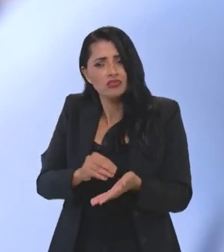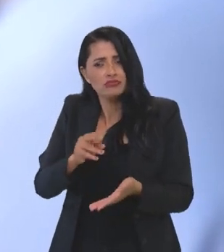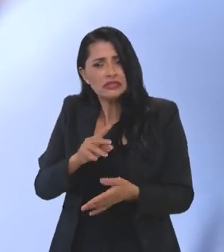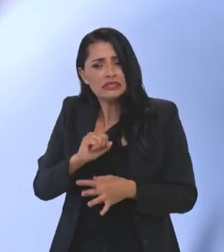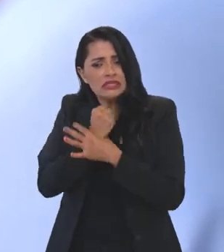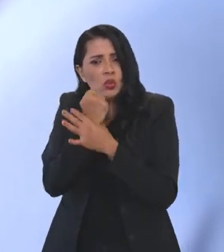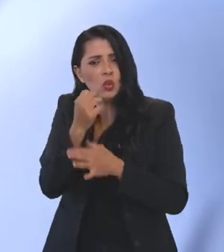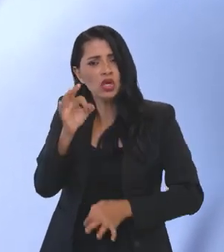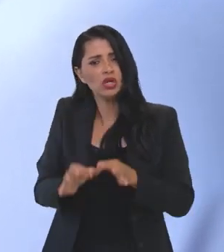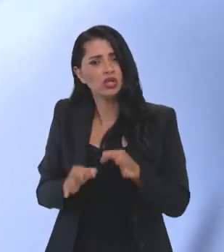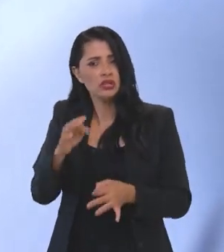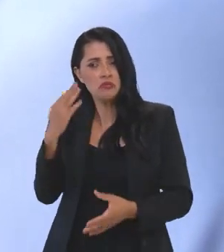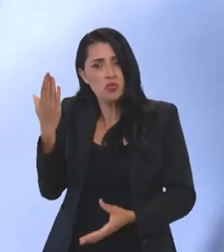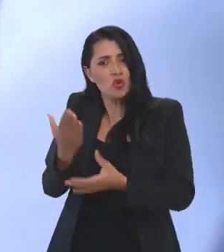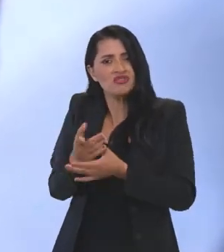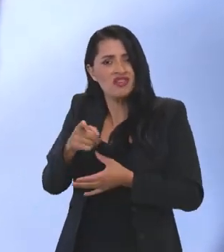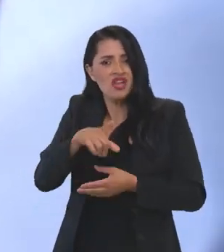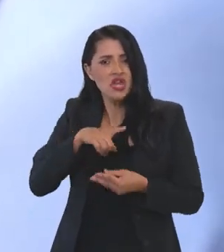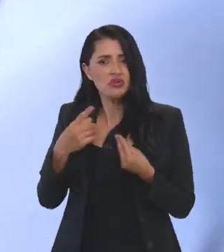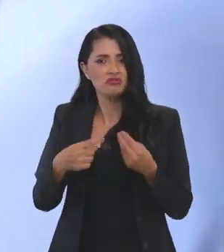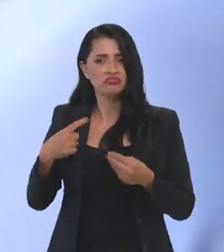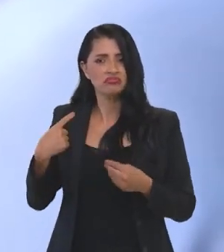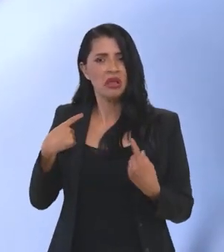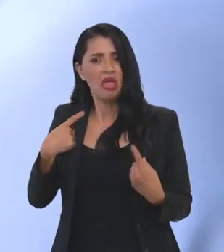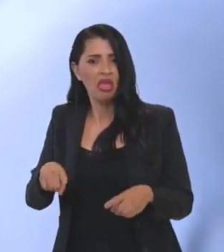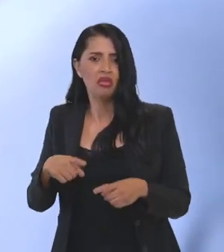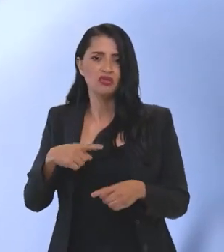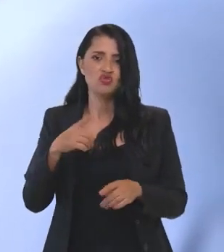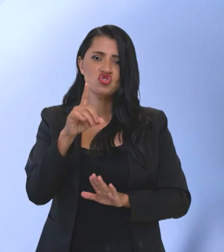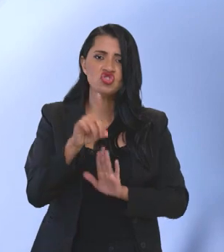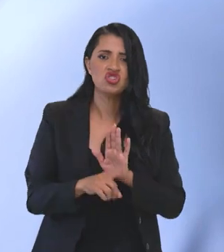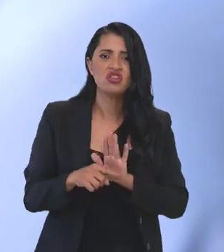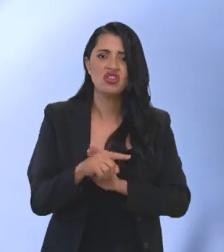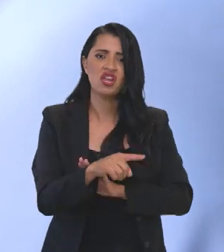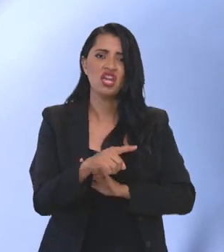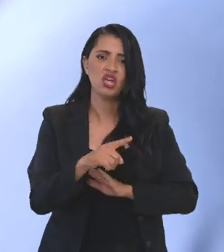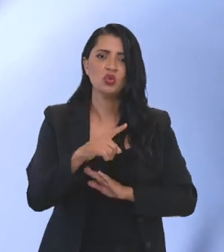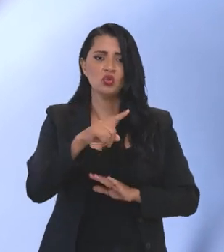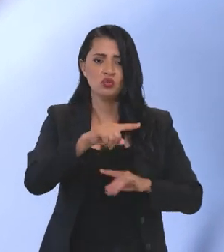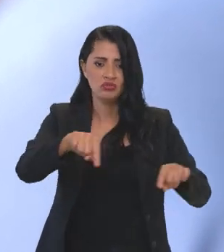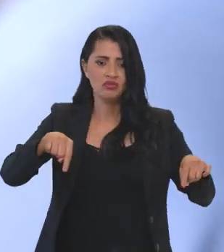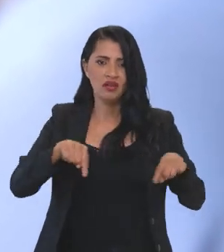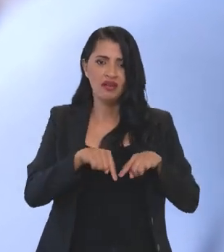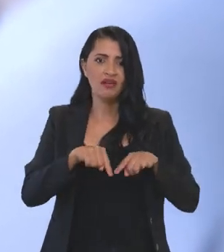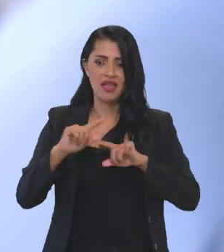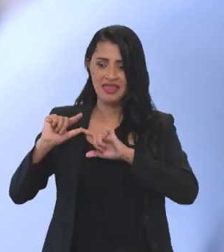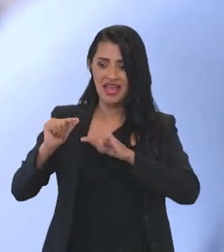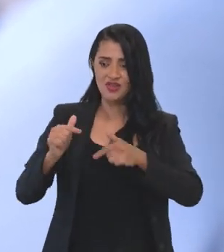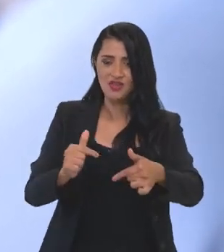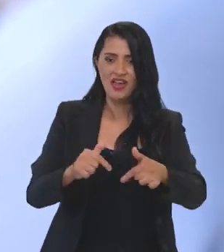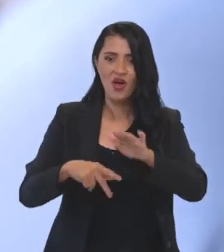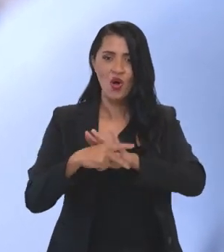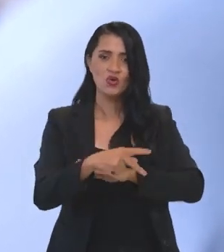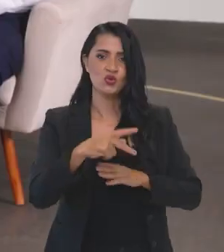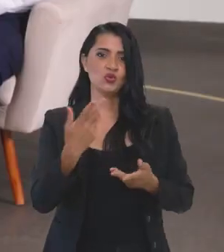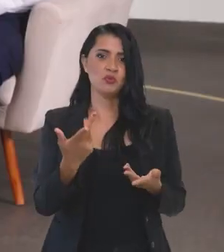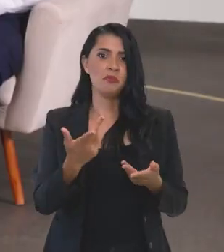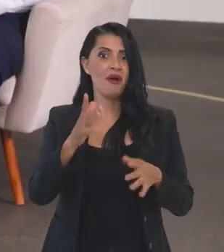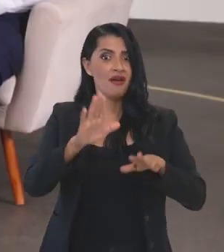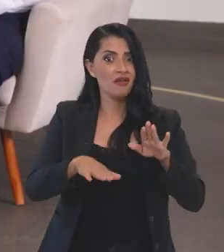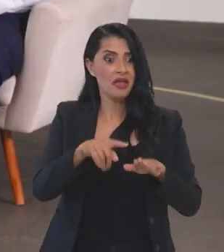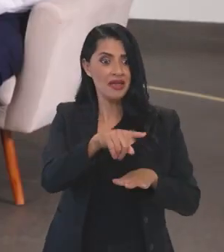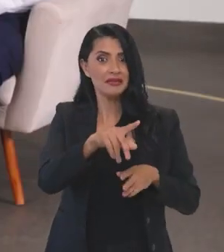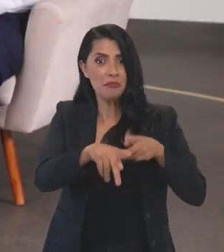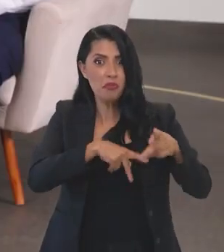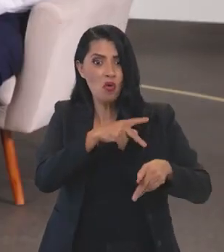insegurança jurídica em processos judiciais que questionam o direito à territorialidade tradicional, porque, muitas vezes, o